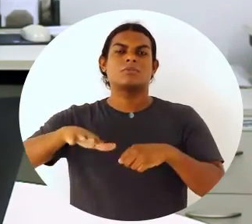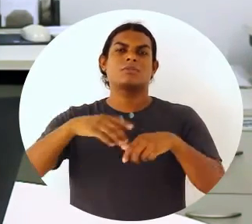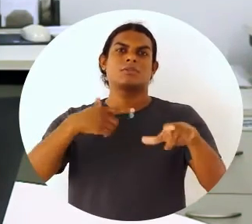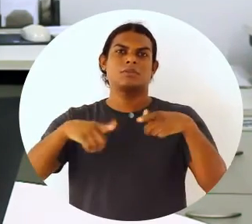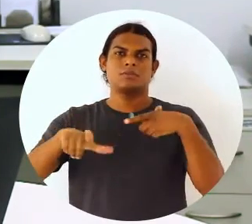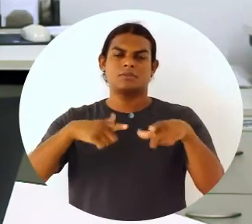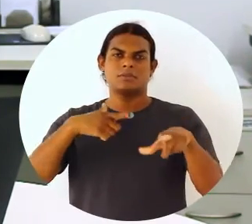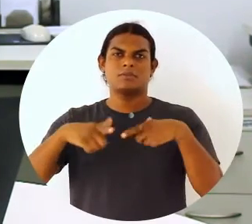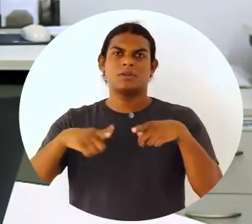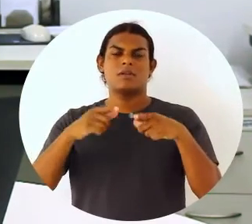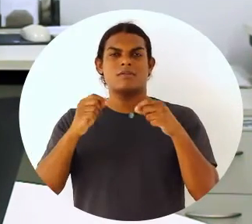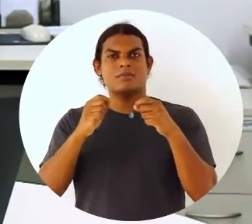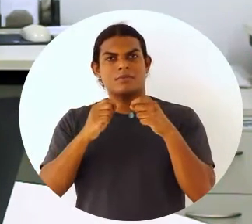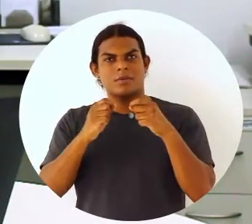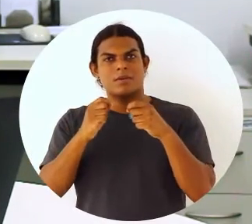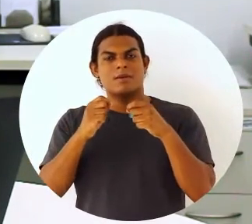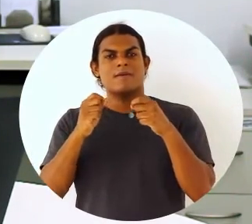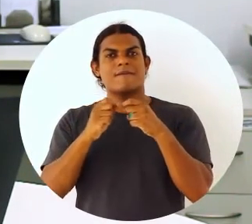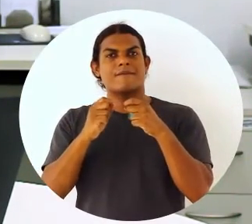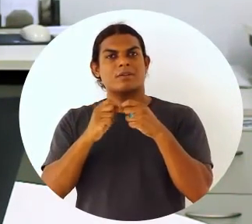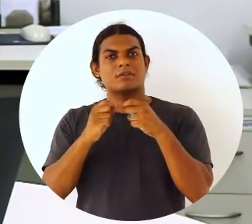que ele precisasse